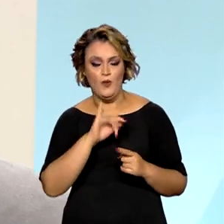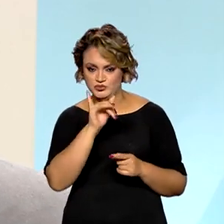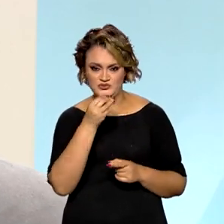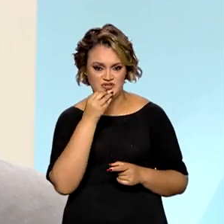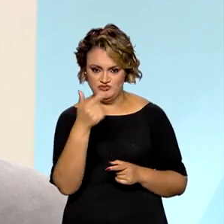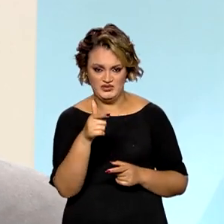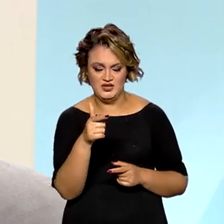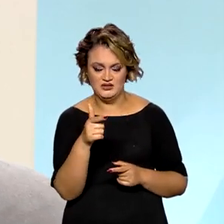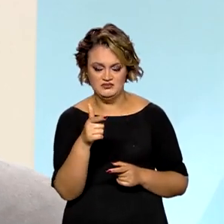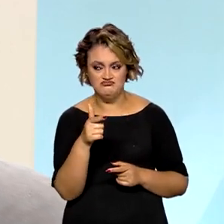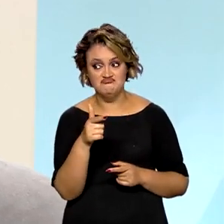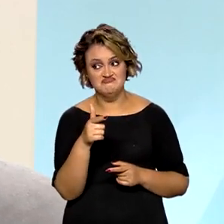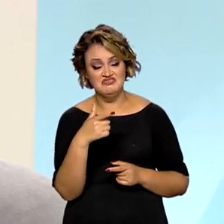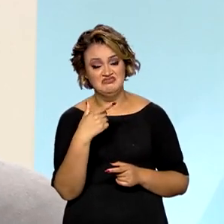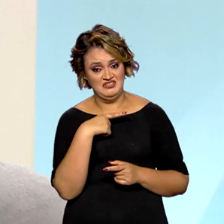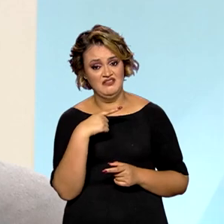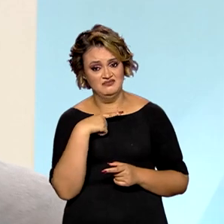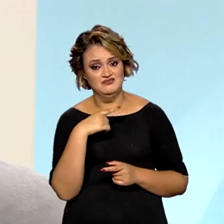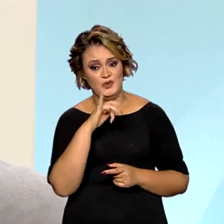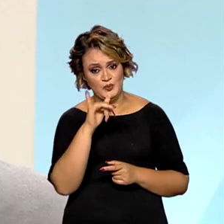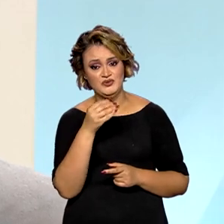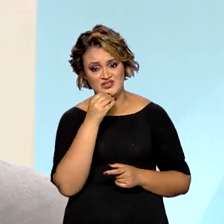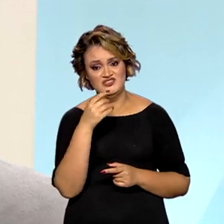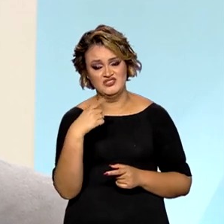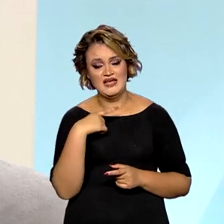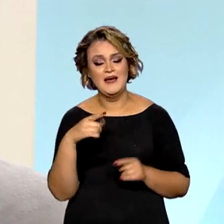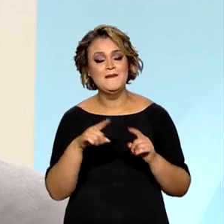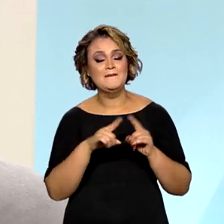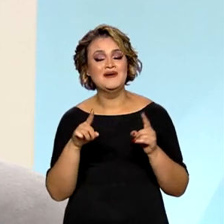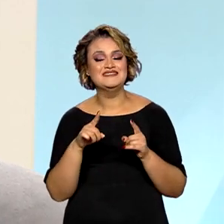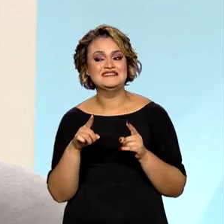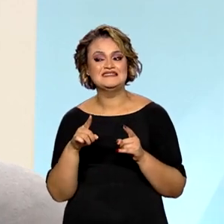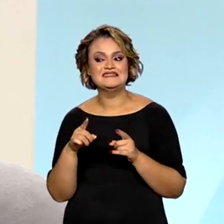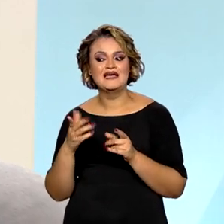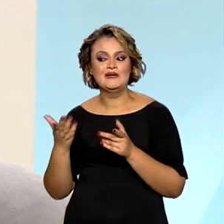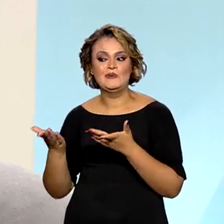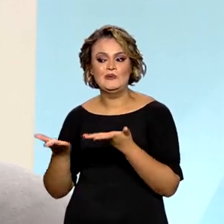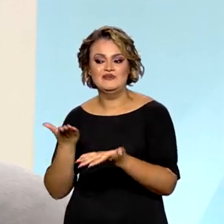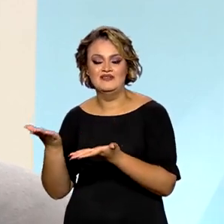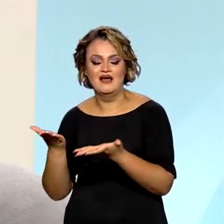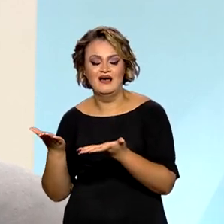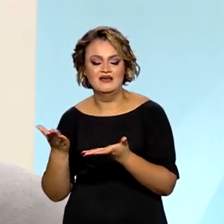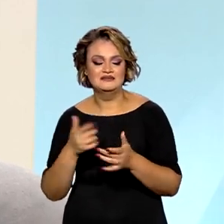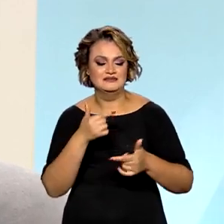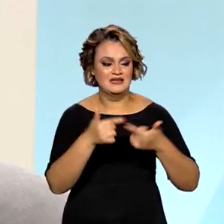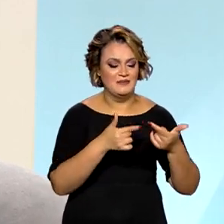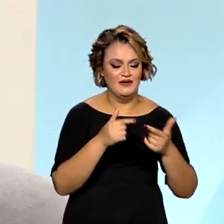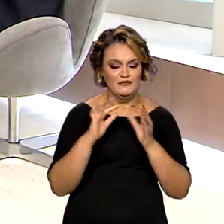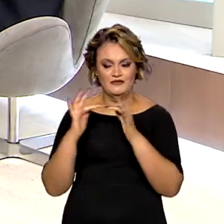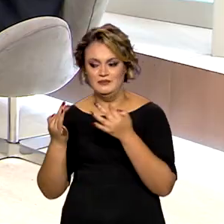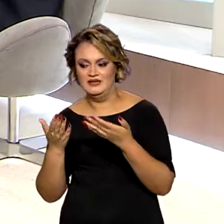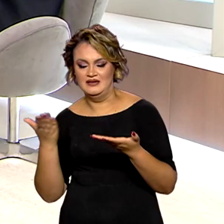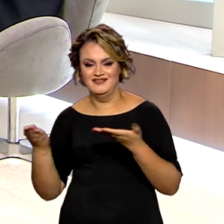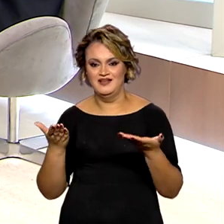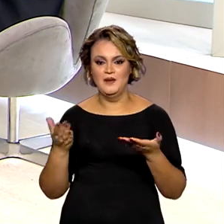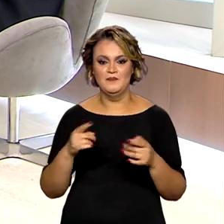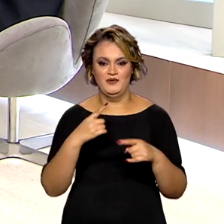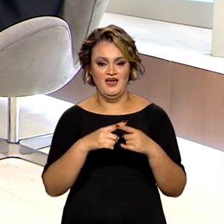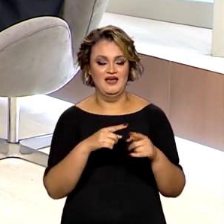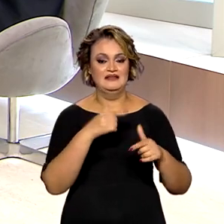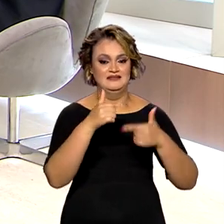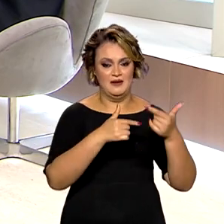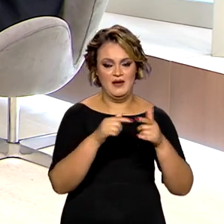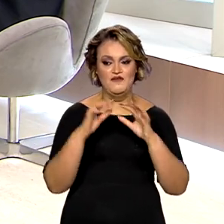oportunidade, não é falta de crédito, mas é como conciliar a família e trabalho. São três jornadas, né? É